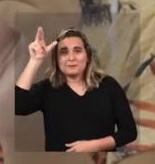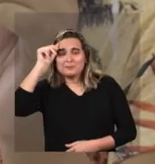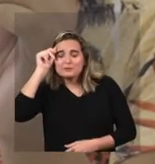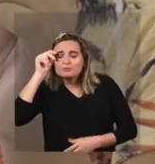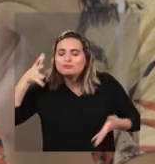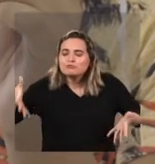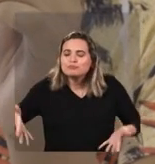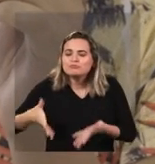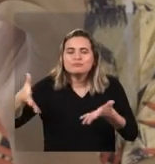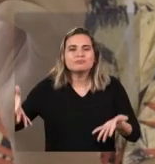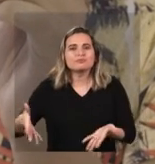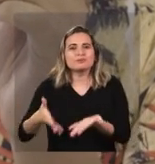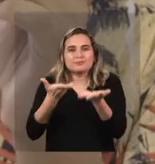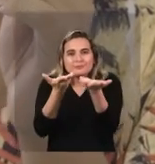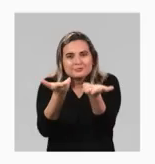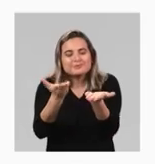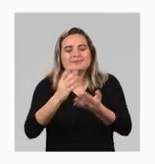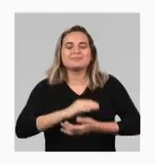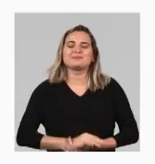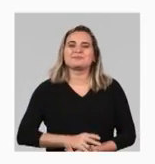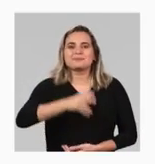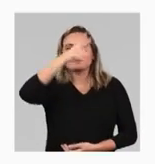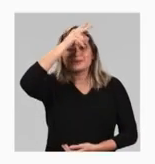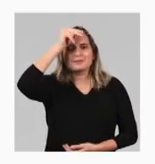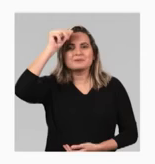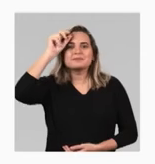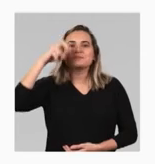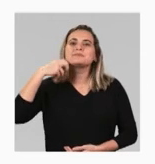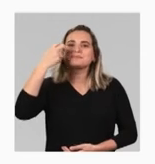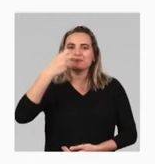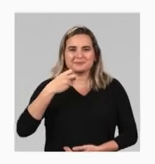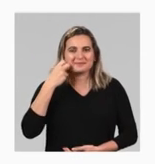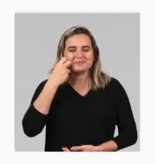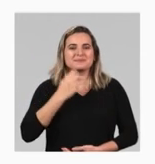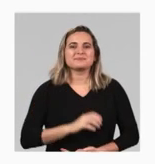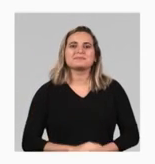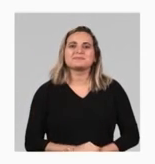Prefeitura para dar a volta por cima. Prefeitura do Natal.